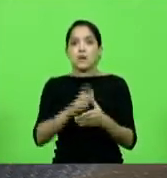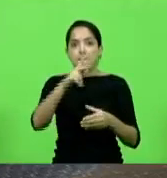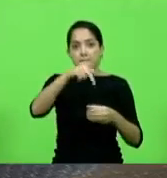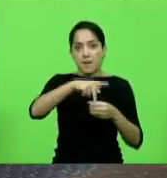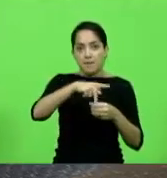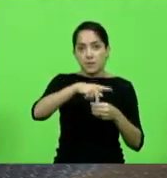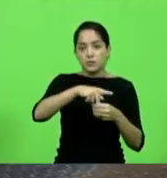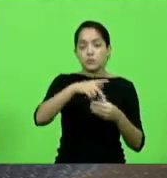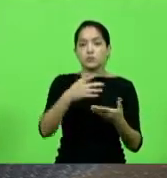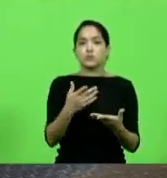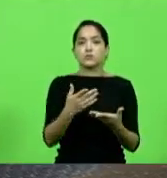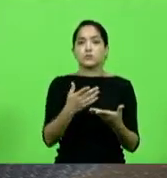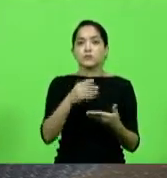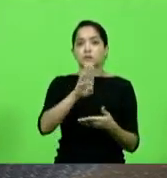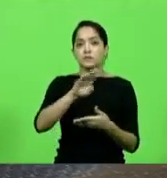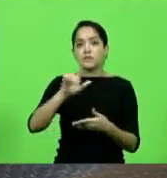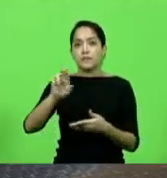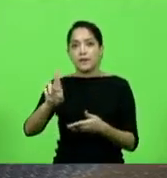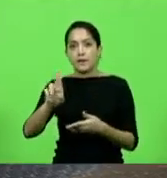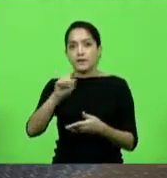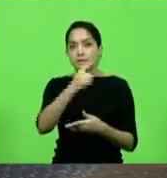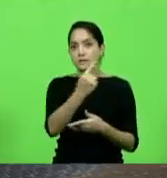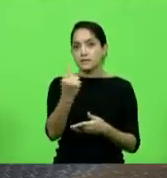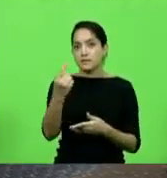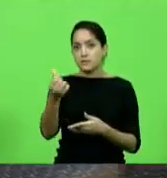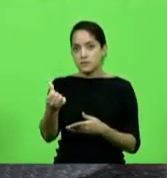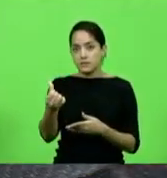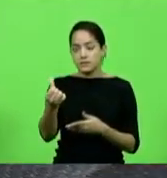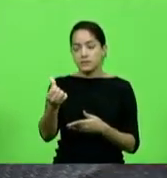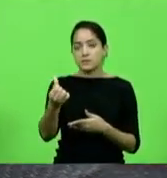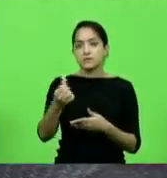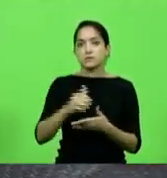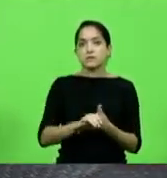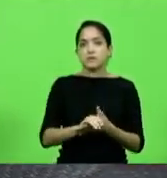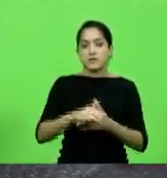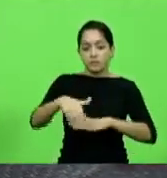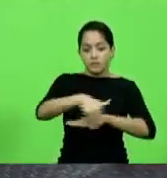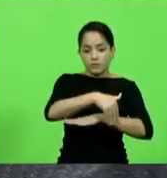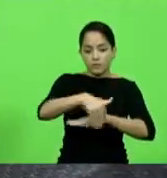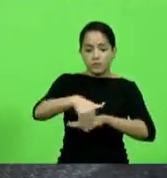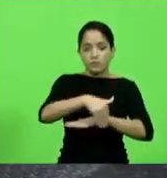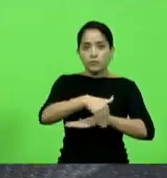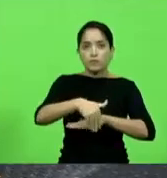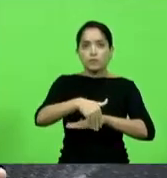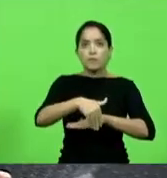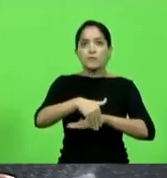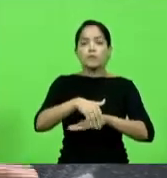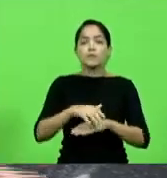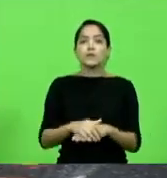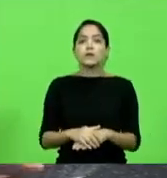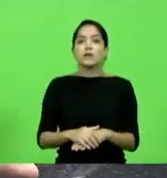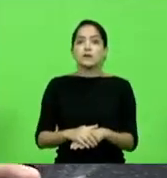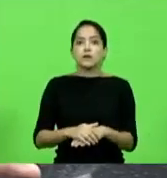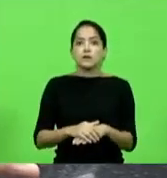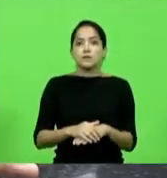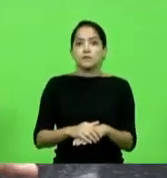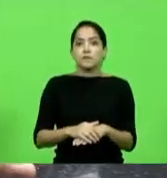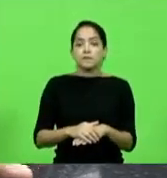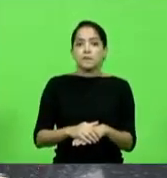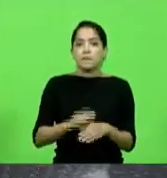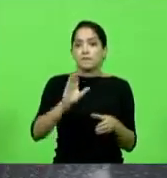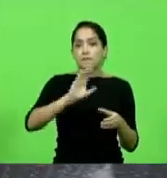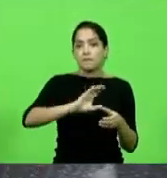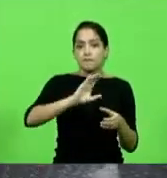-116 ficamos com o trecho de Canoinhas a Papanduva